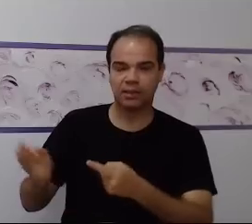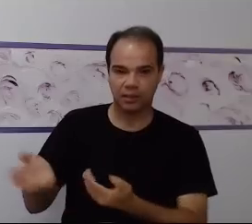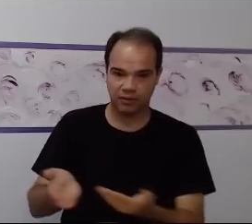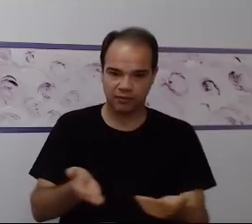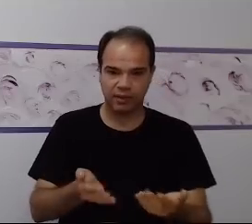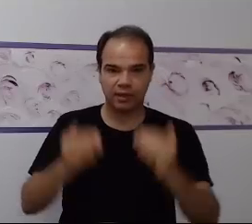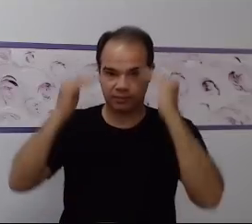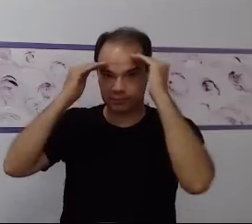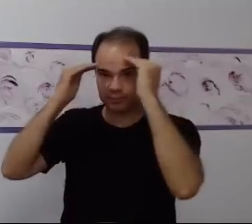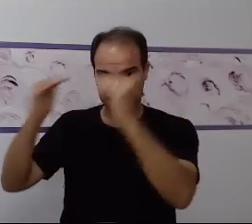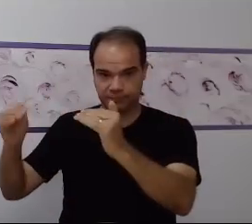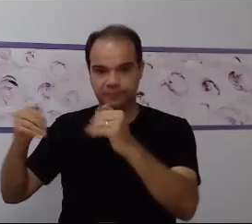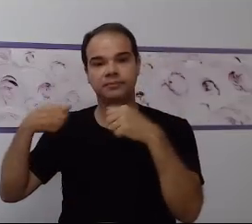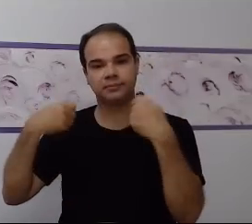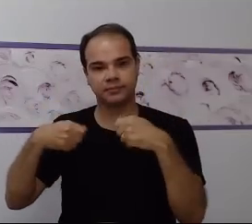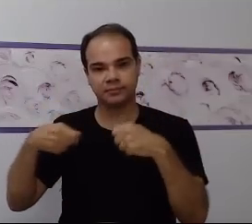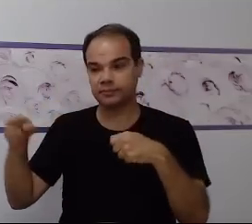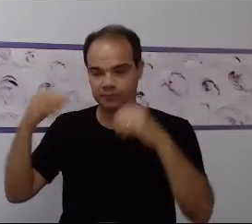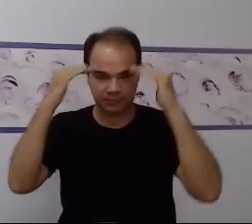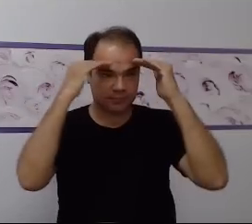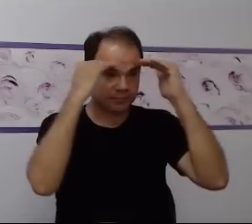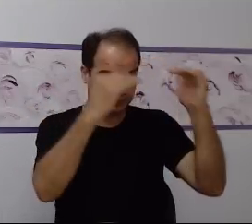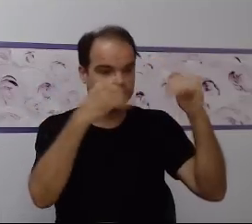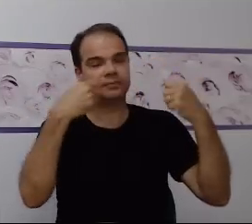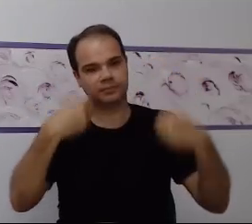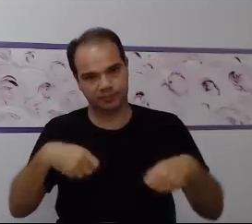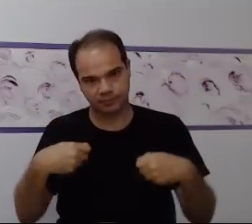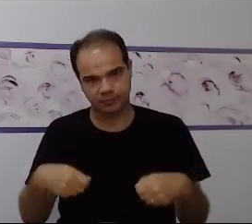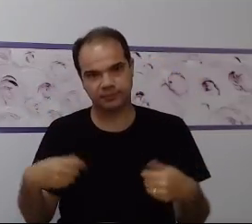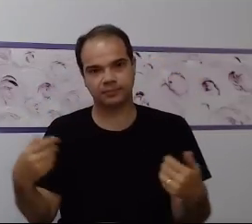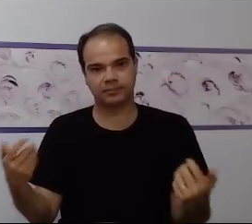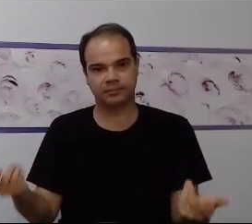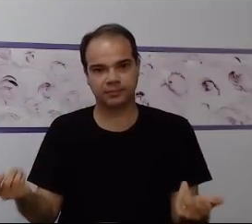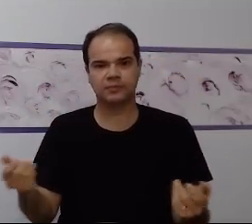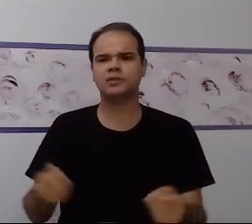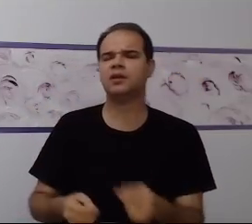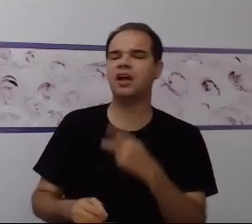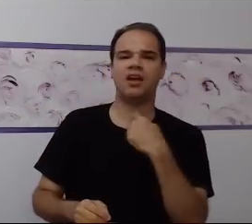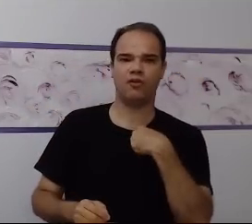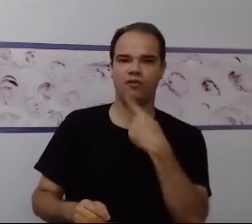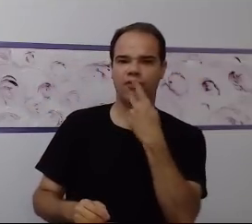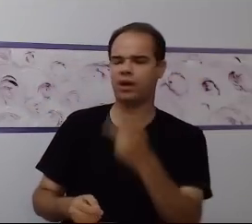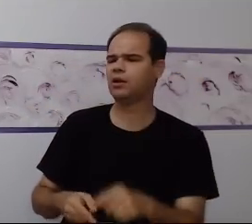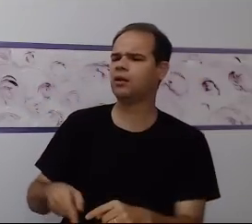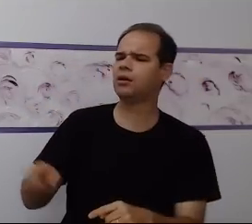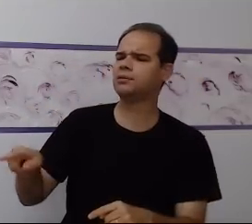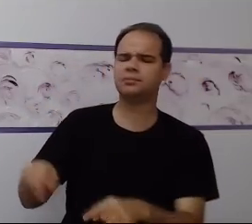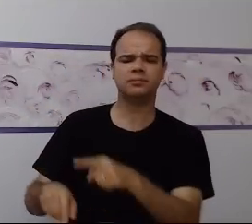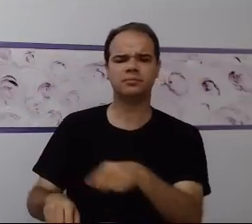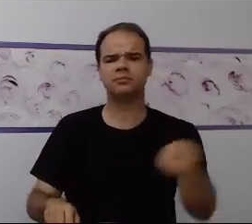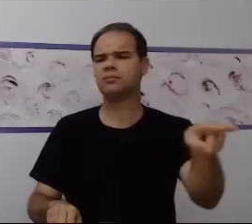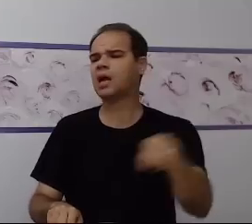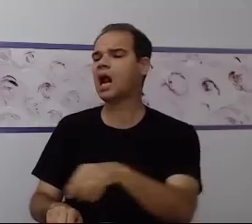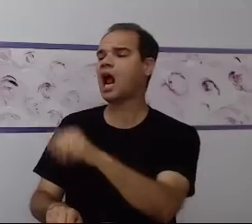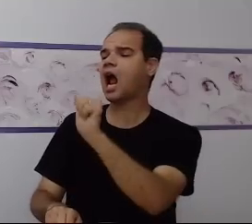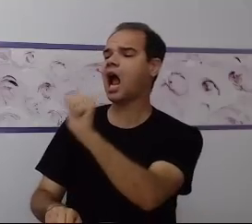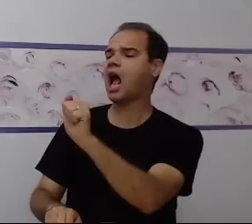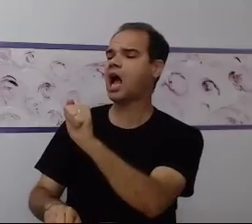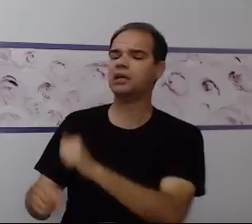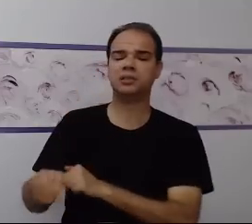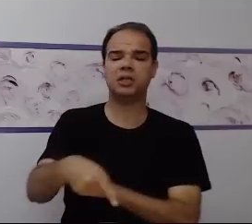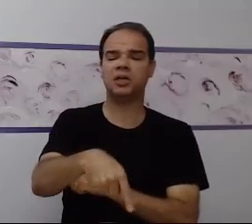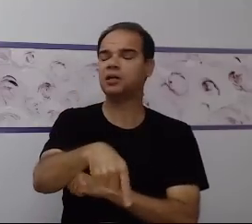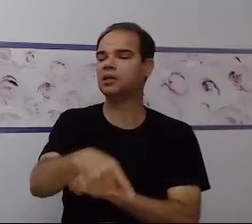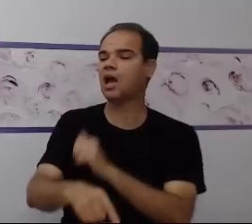ainda não obedece. a gente chega para esse indivíduo e fala, pega para mim a letra A, onde